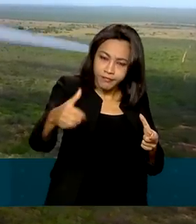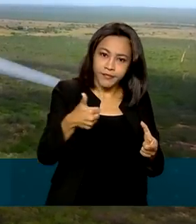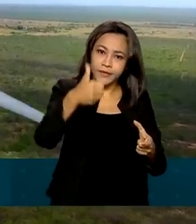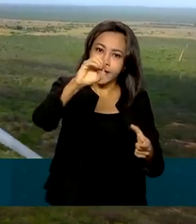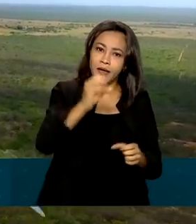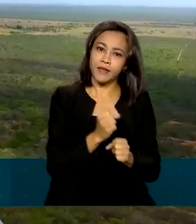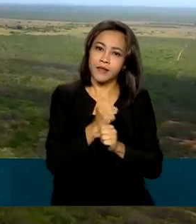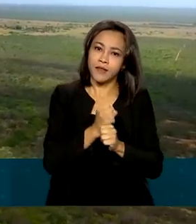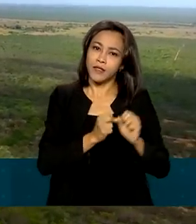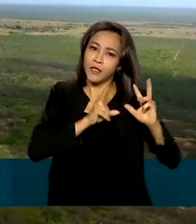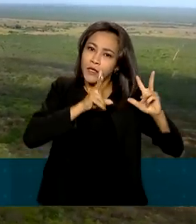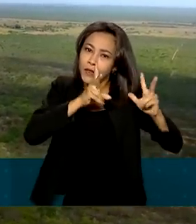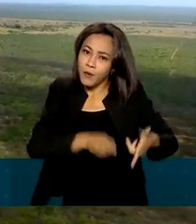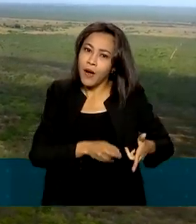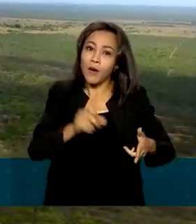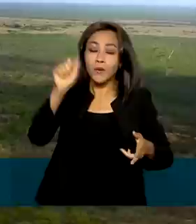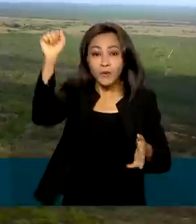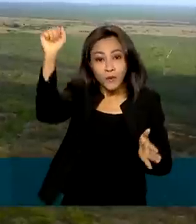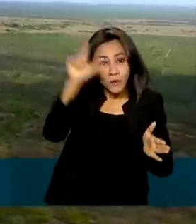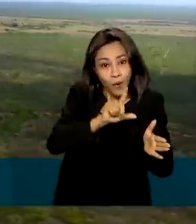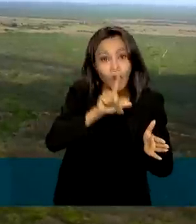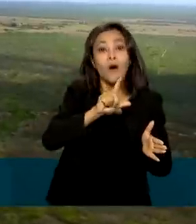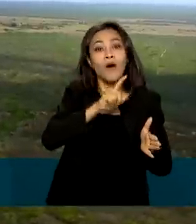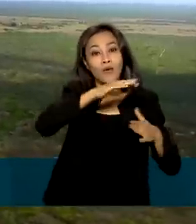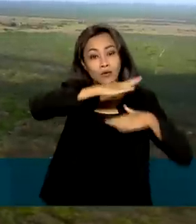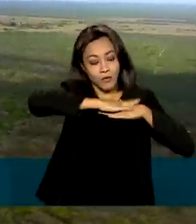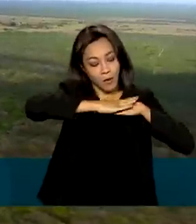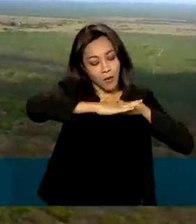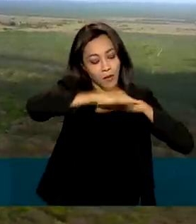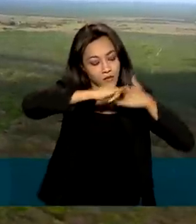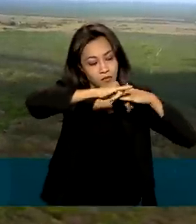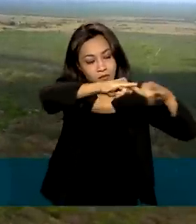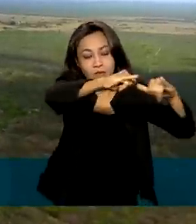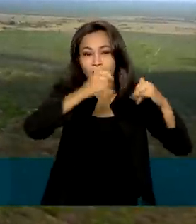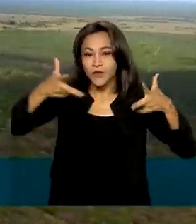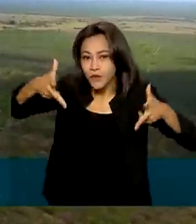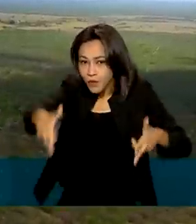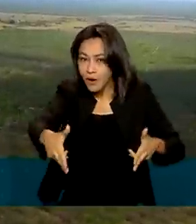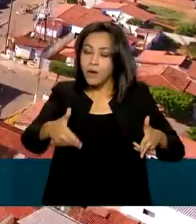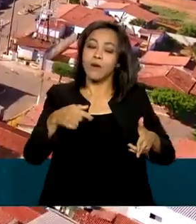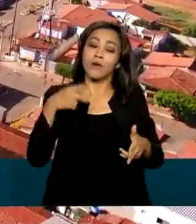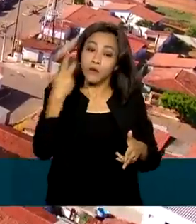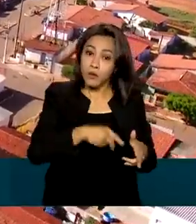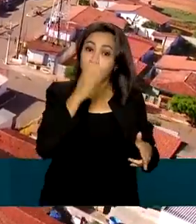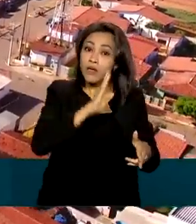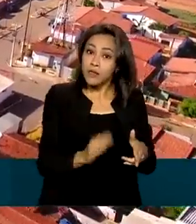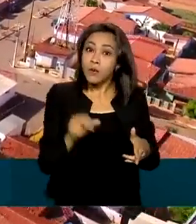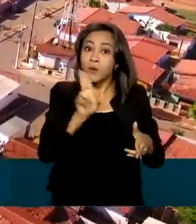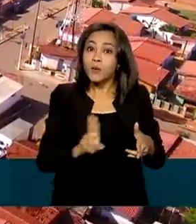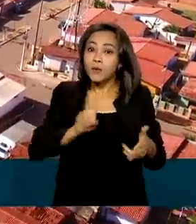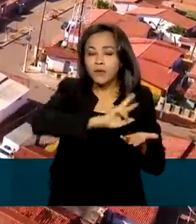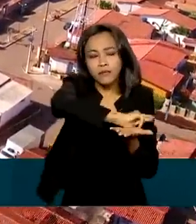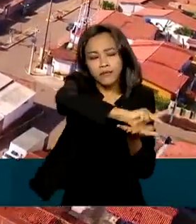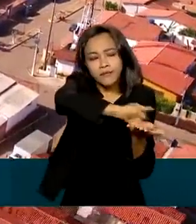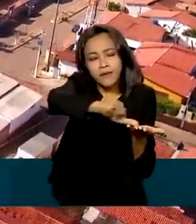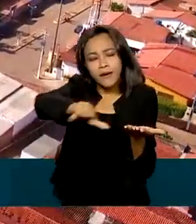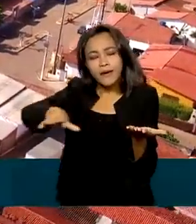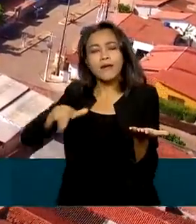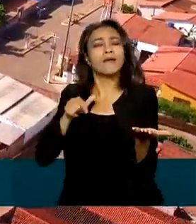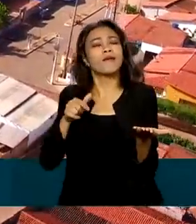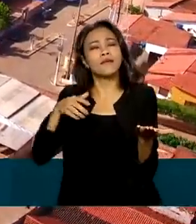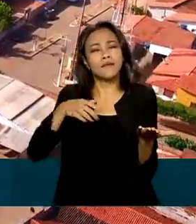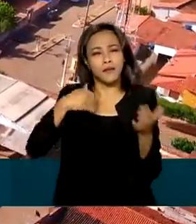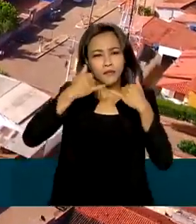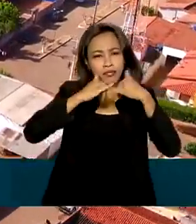com a energia solar. Então, o Brasil é um país extremamente renovável, que utiliza os recursos